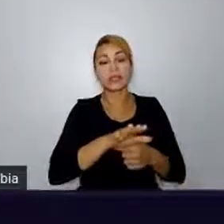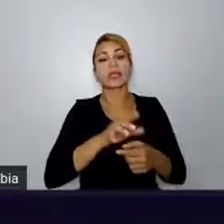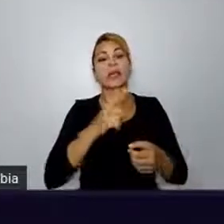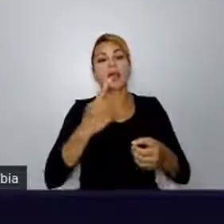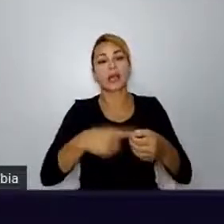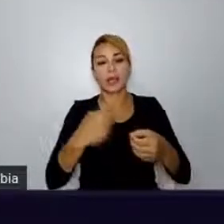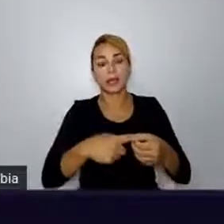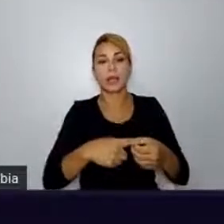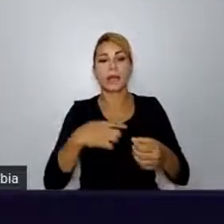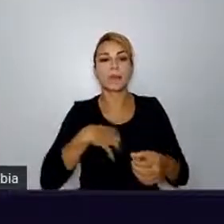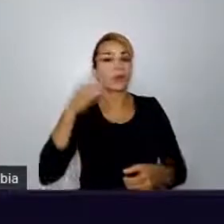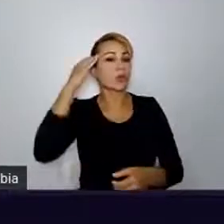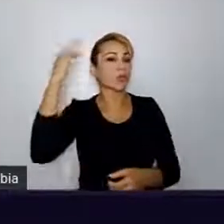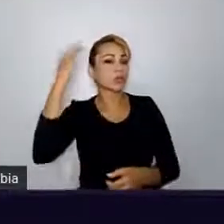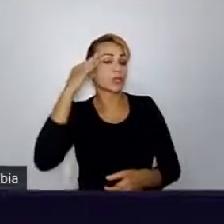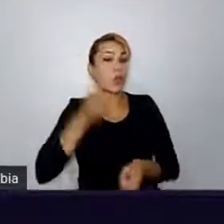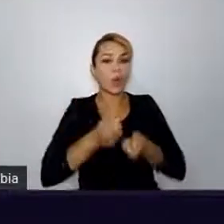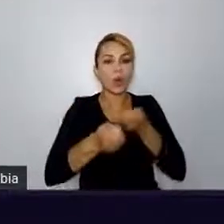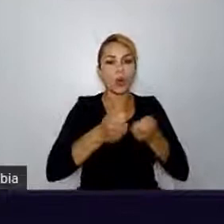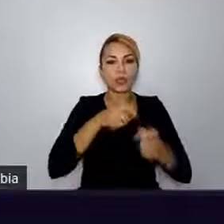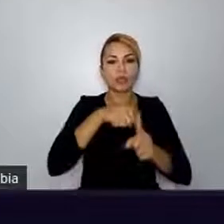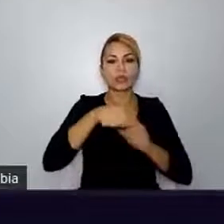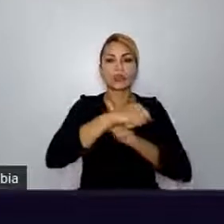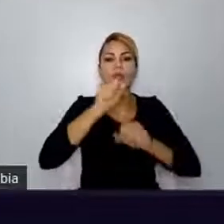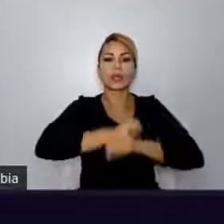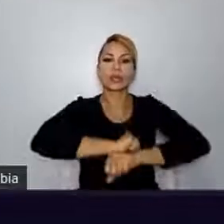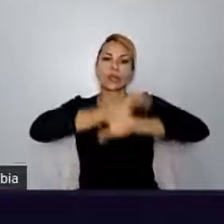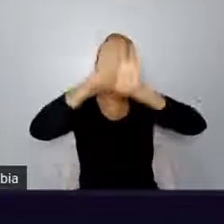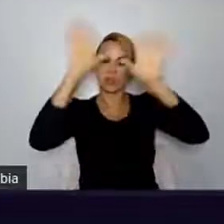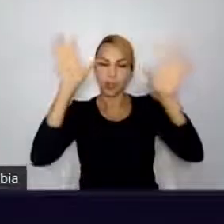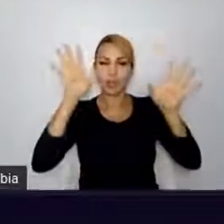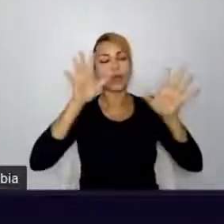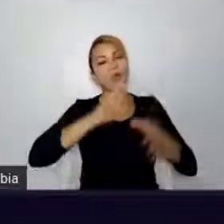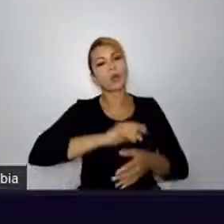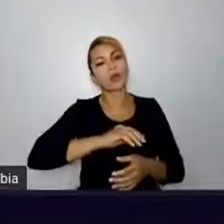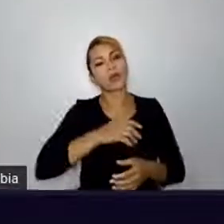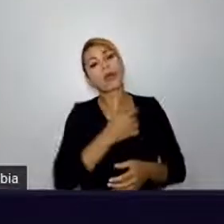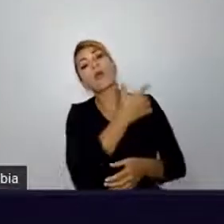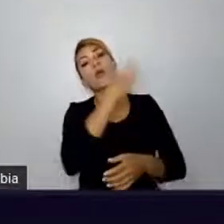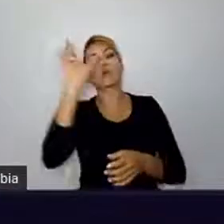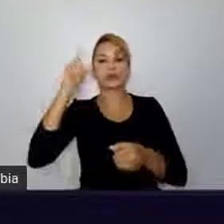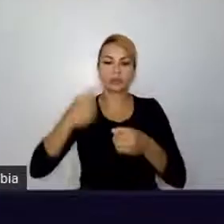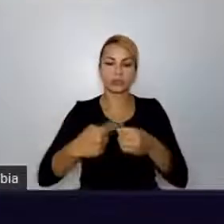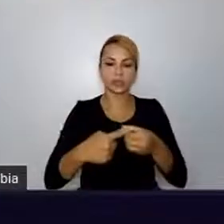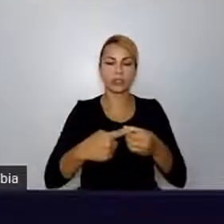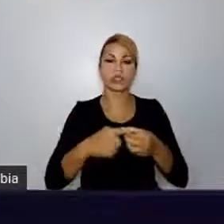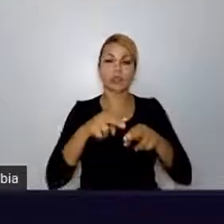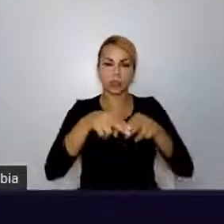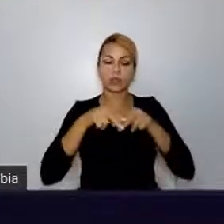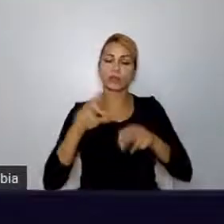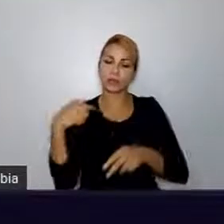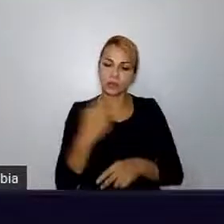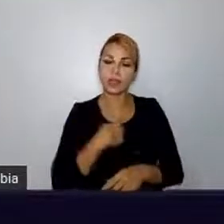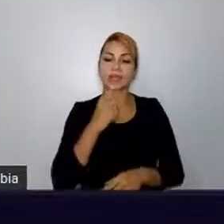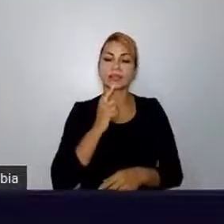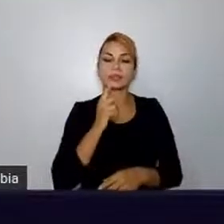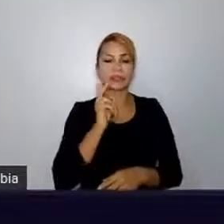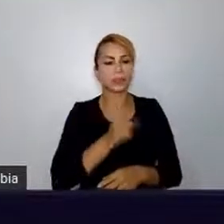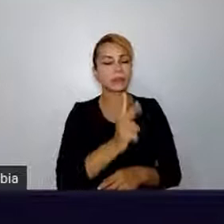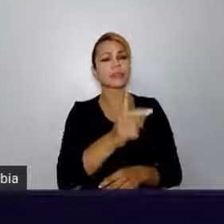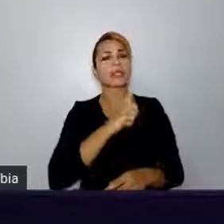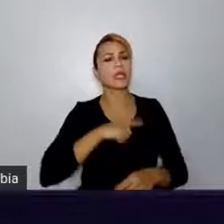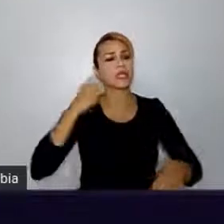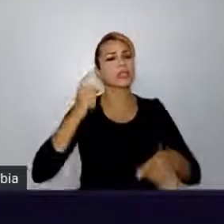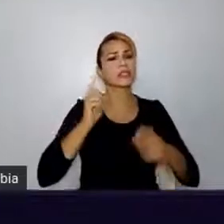controle social e na transparência para outros municípios. E, por isso, a gente sempre tem discussões de como o que a gente está fazendo